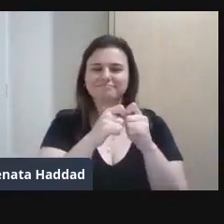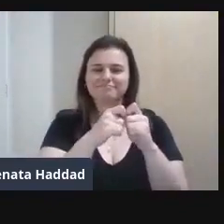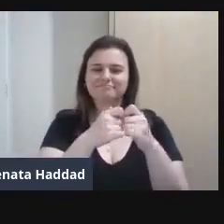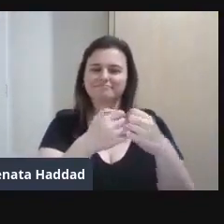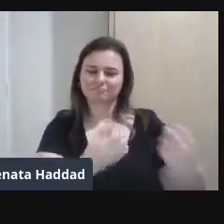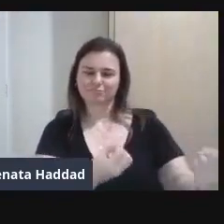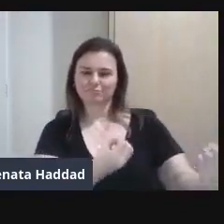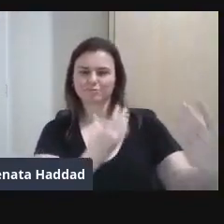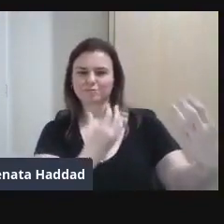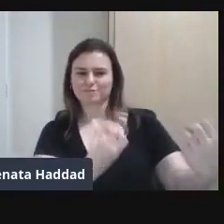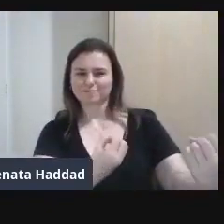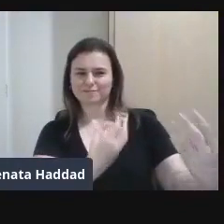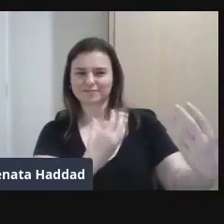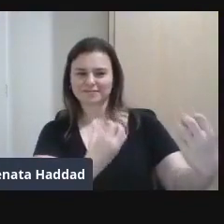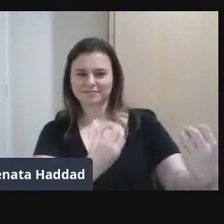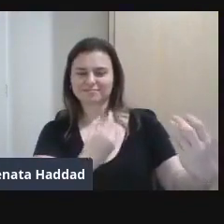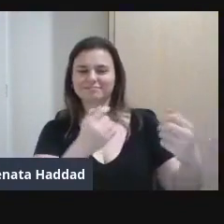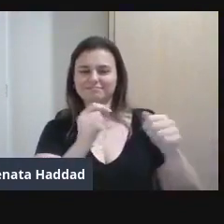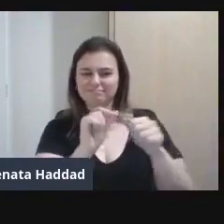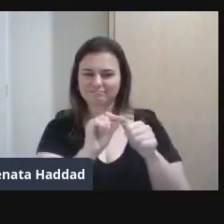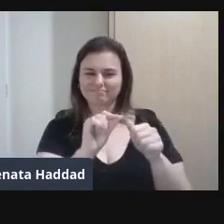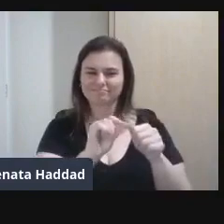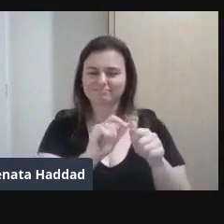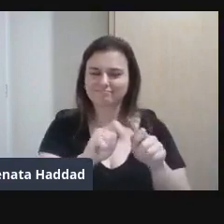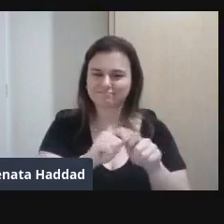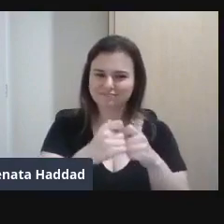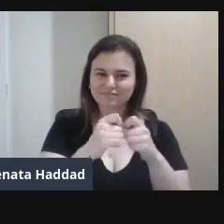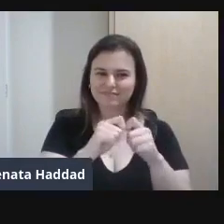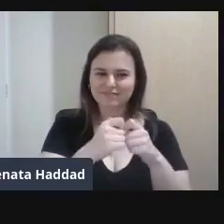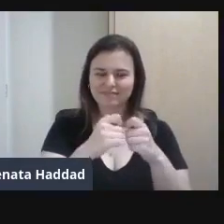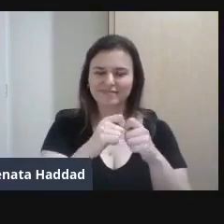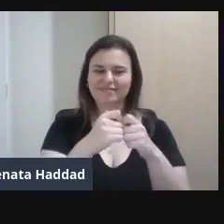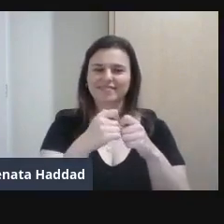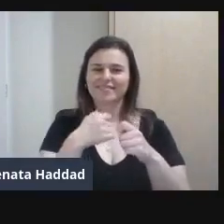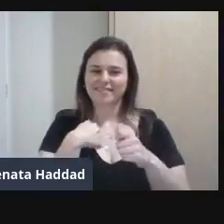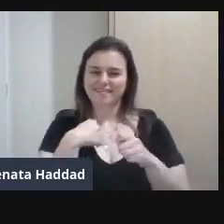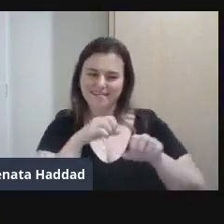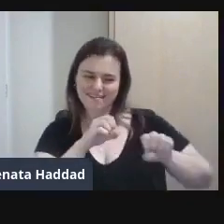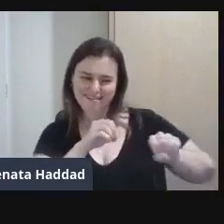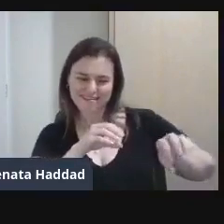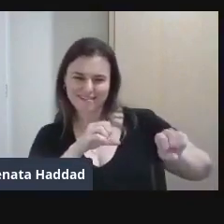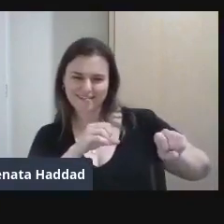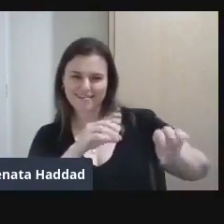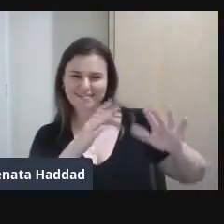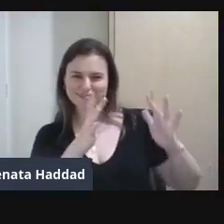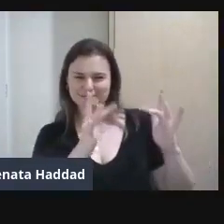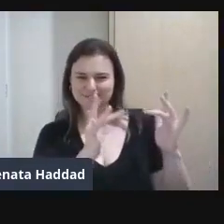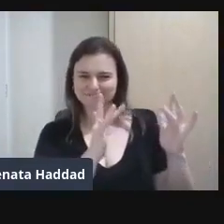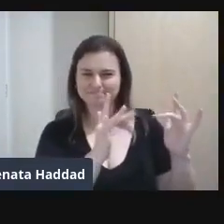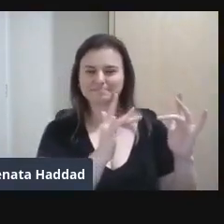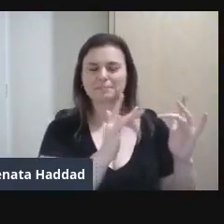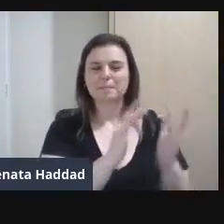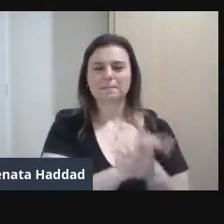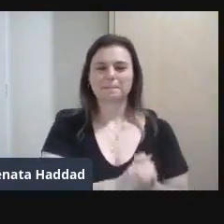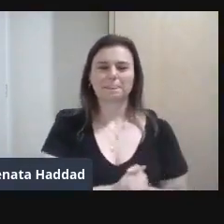ensina A fazer renda Que eu te ensino A namorar